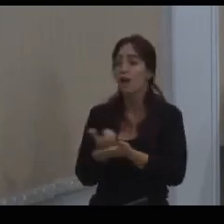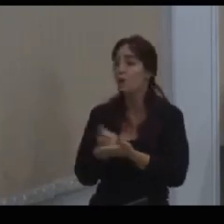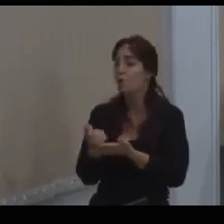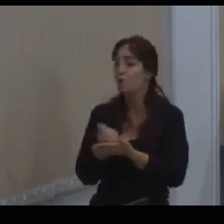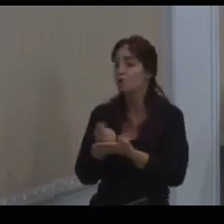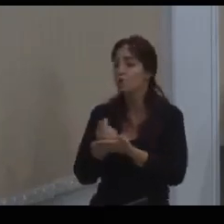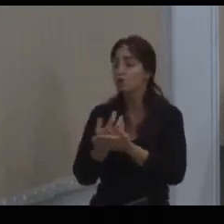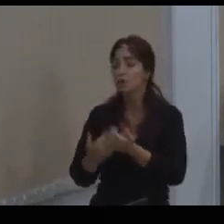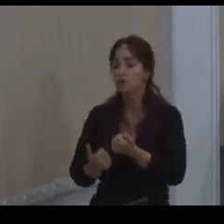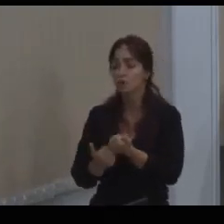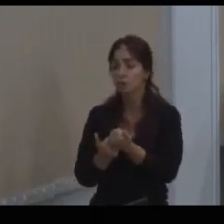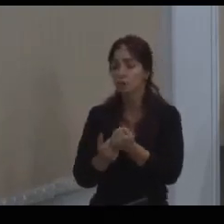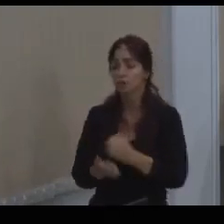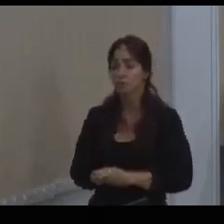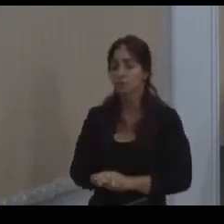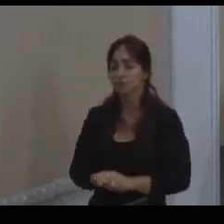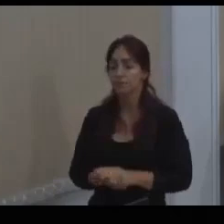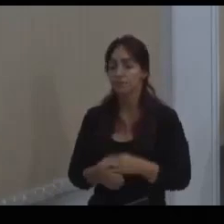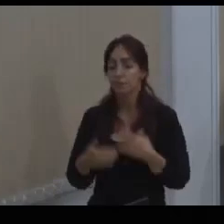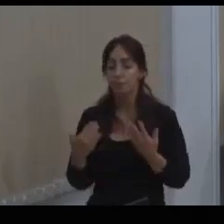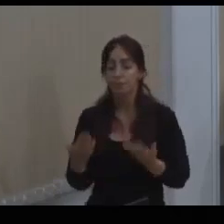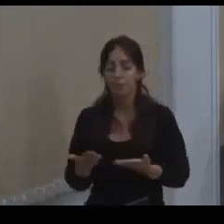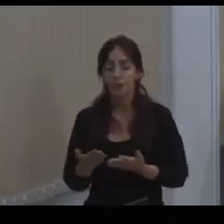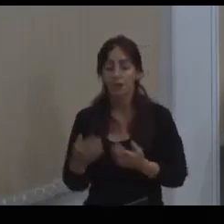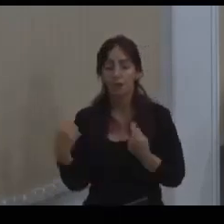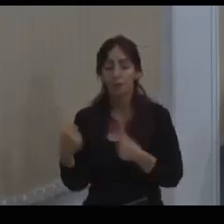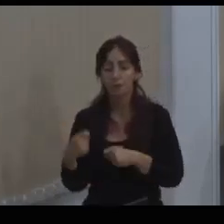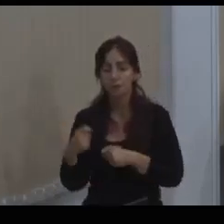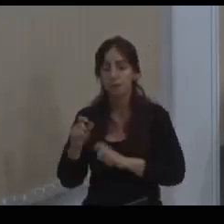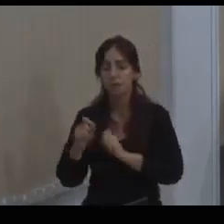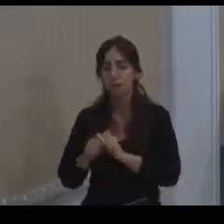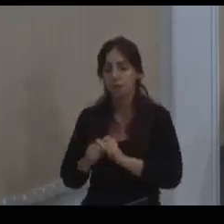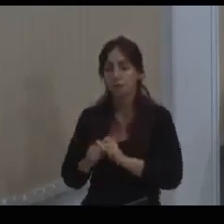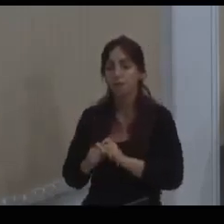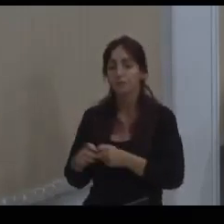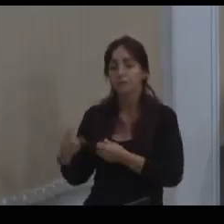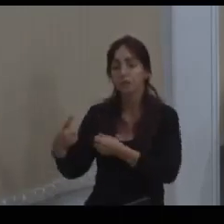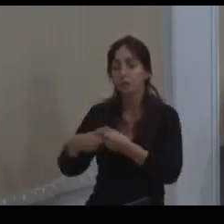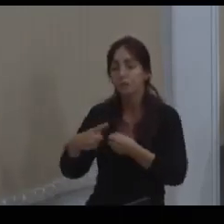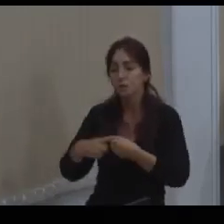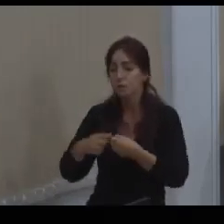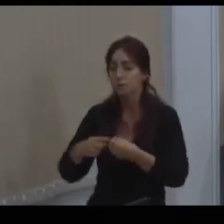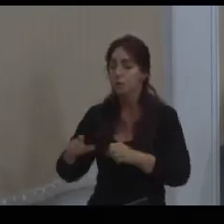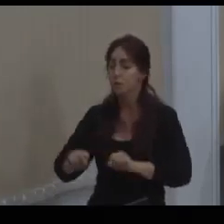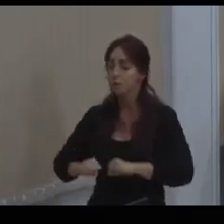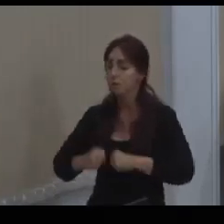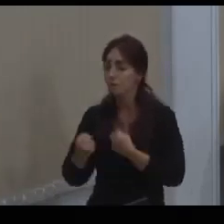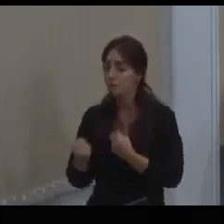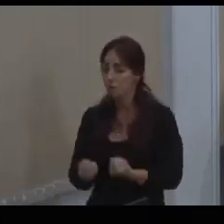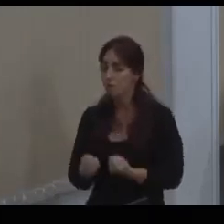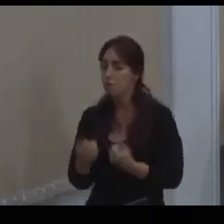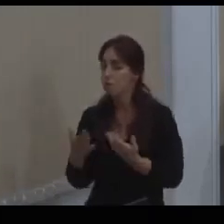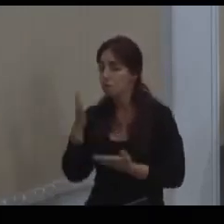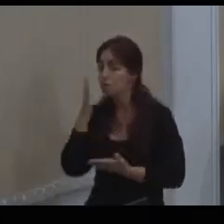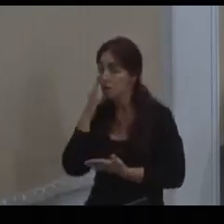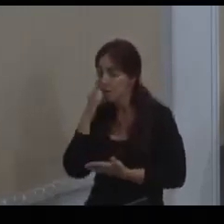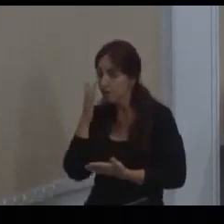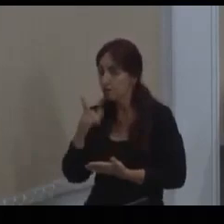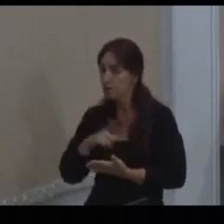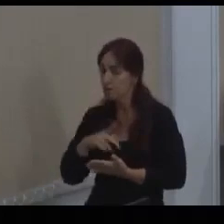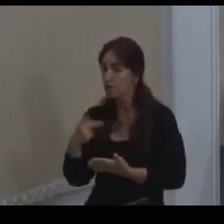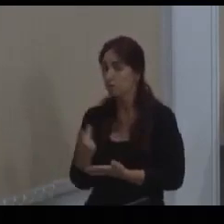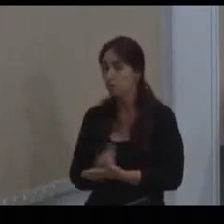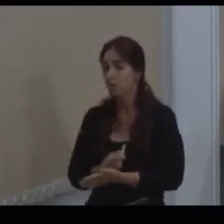Então, isso aí é necessário que a gente diga o seguinte, o município faz todos os esforços e nós sabemos o que nós estamos fazendo. Nós estamos